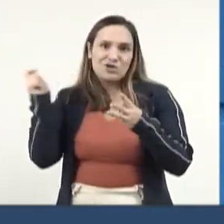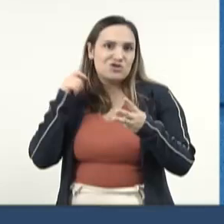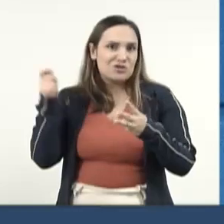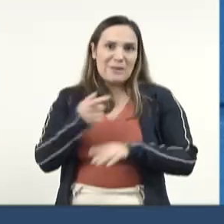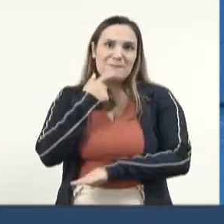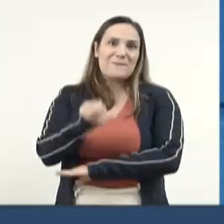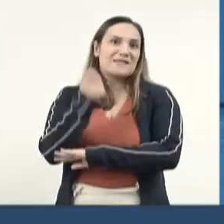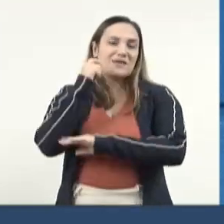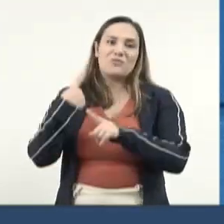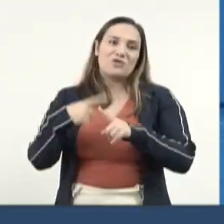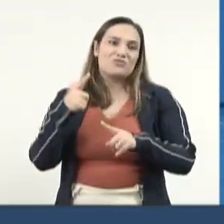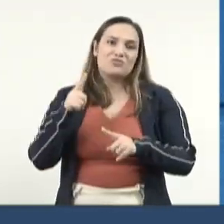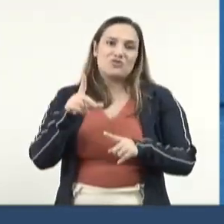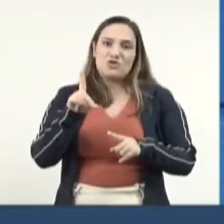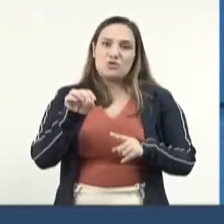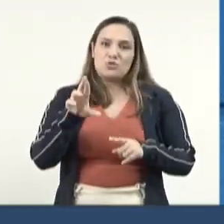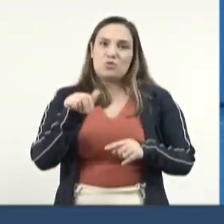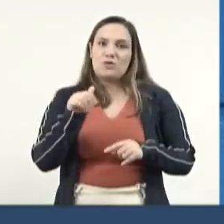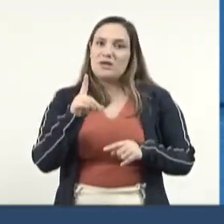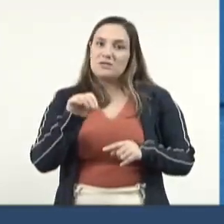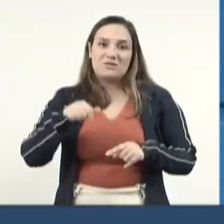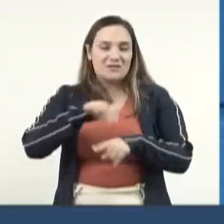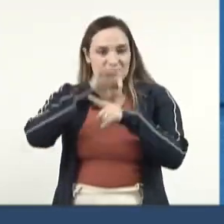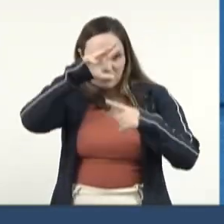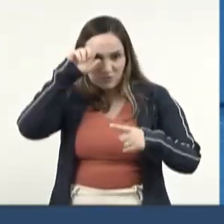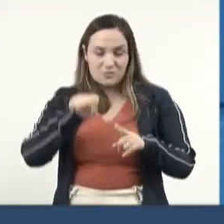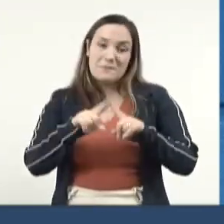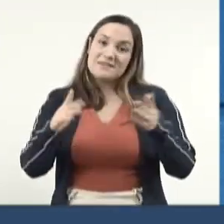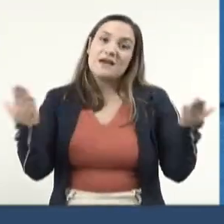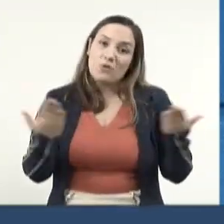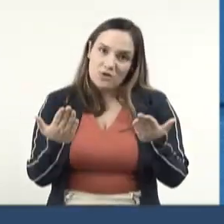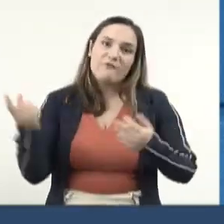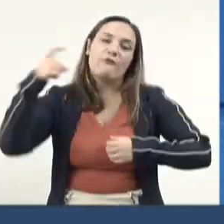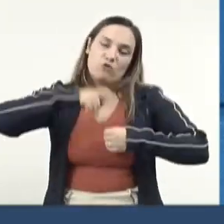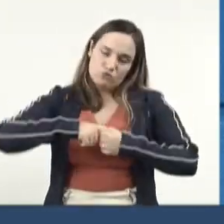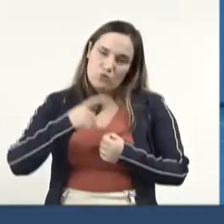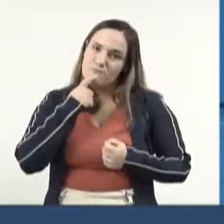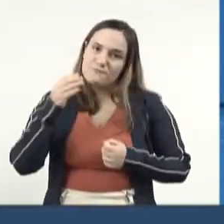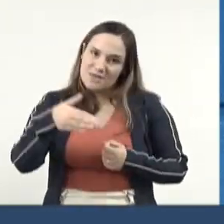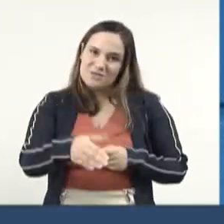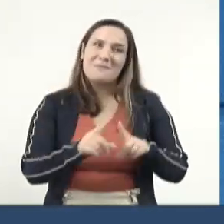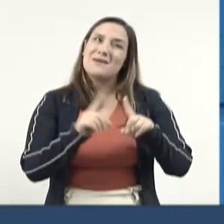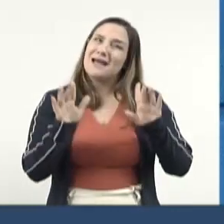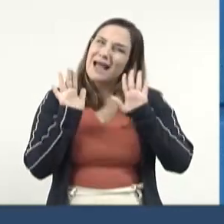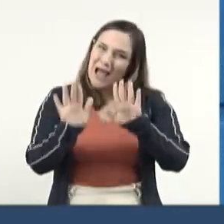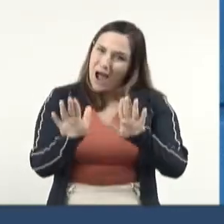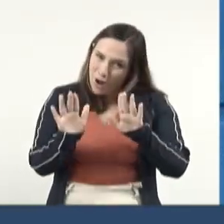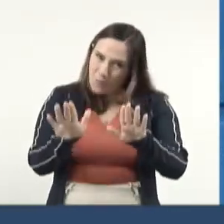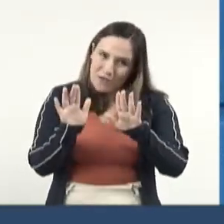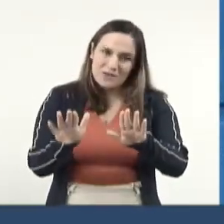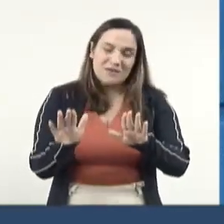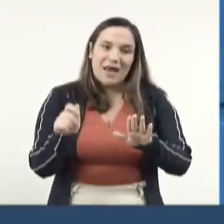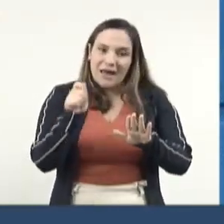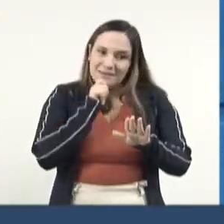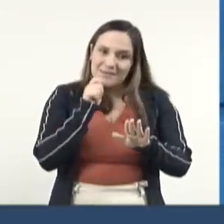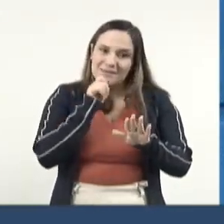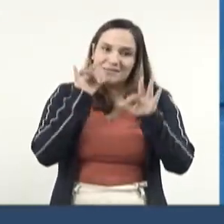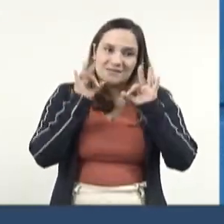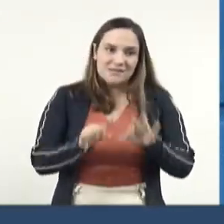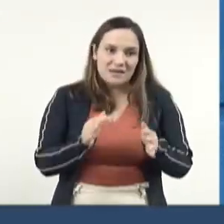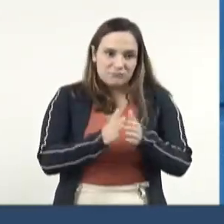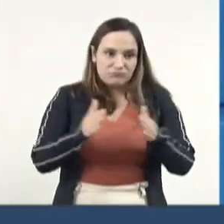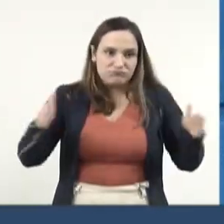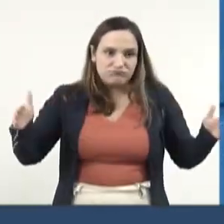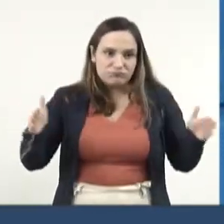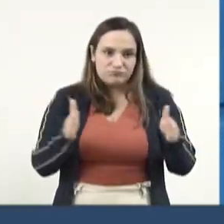porque nós não tínhamos mais o dourado do Mato Grosso do Sul. Obviamente que hoje nós começamos a ter o dourado, mas ainda não está nos tamanhos que